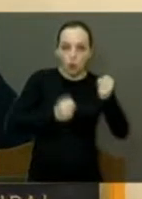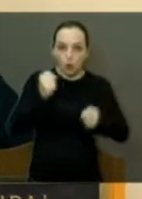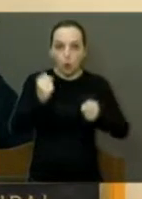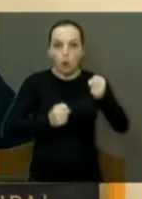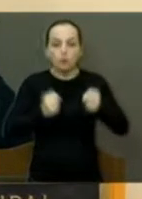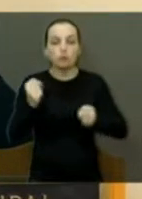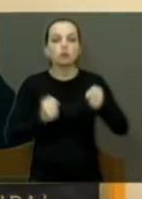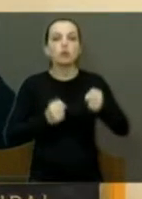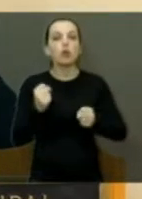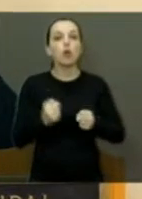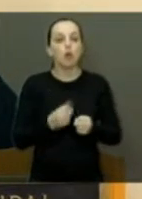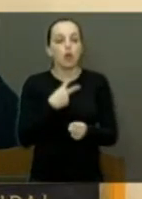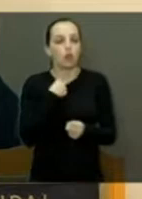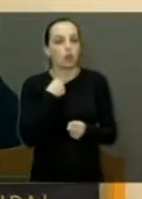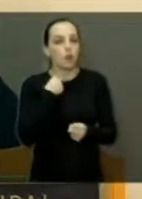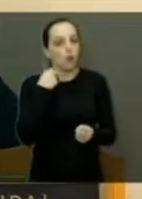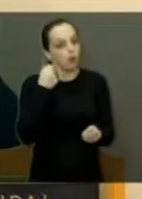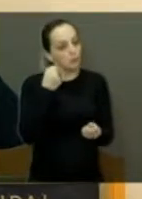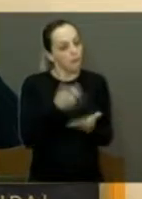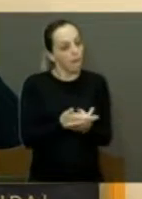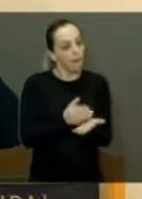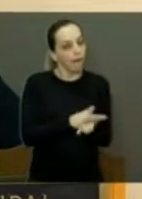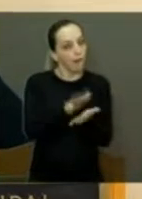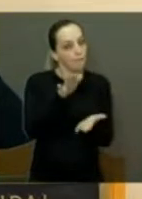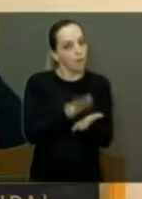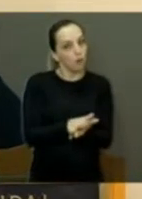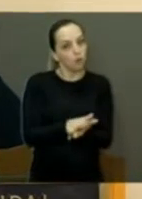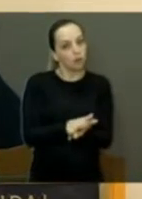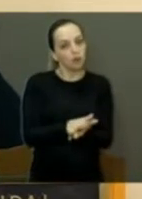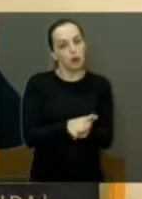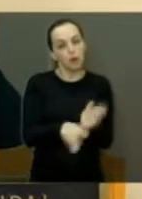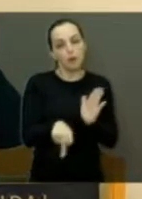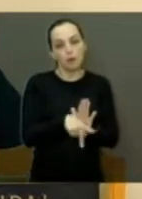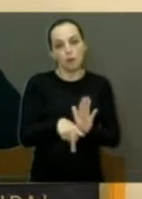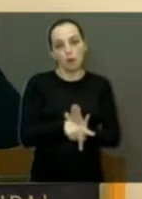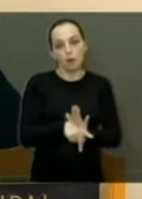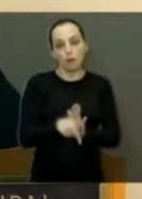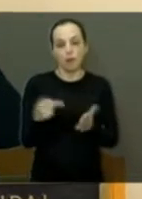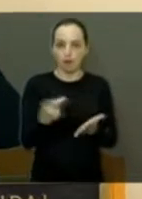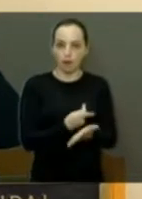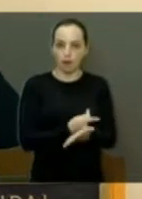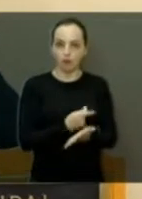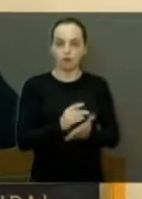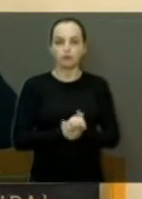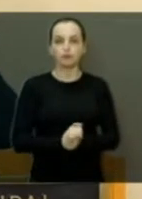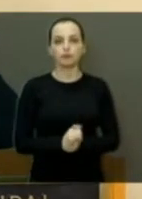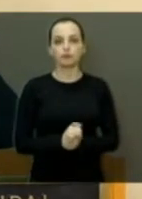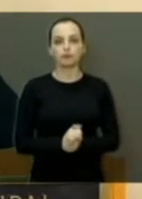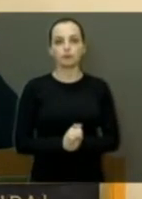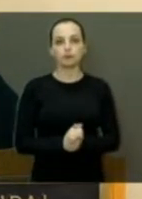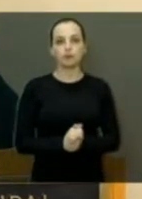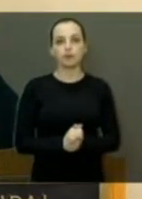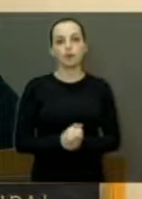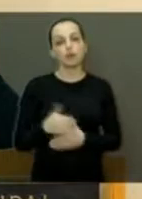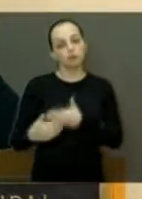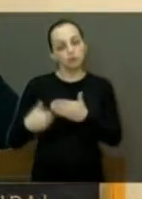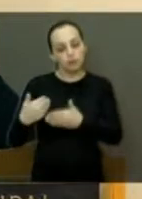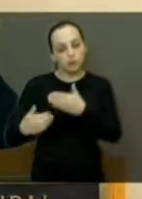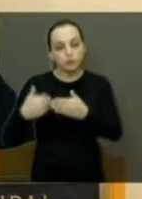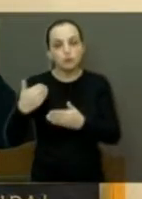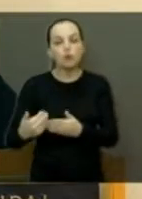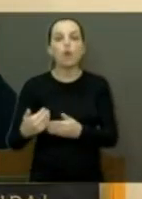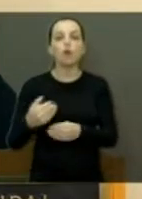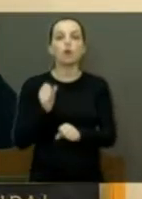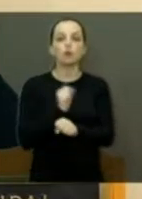proprietários de veículos não podem ficar pagando por multas naquele local. A gente vai fazer, na medida do possível,